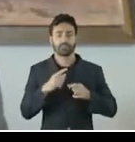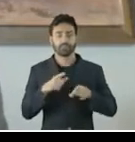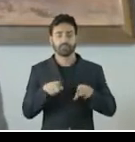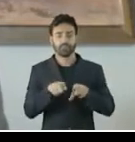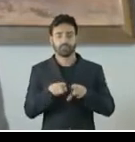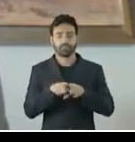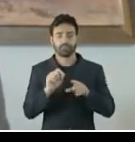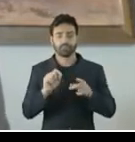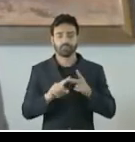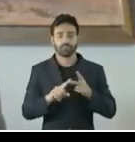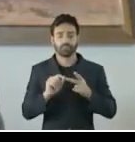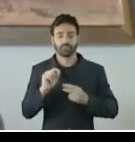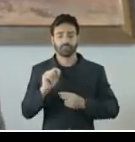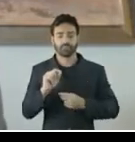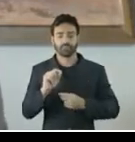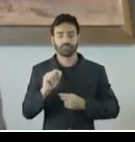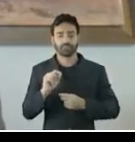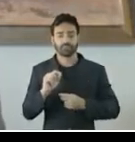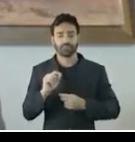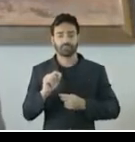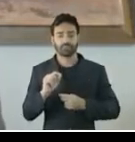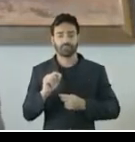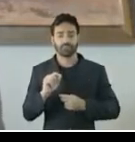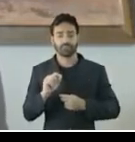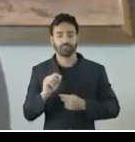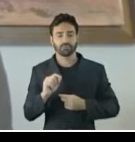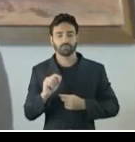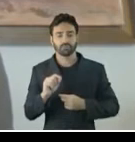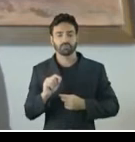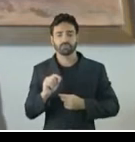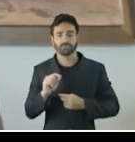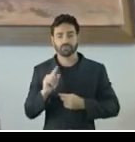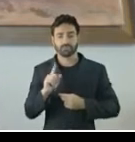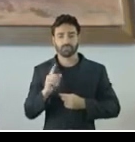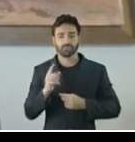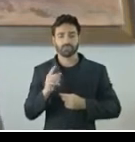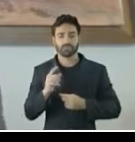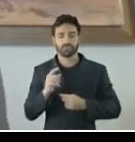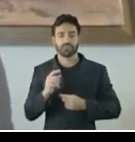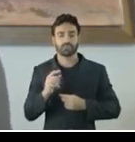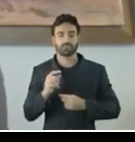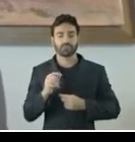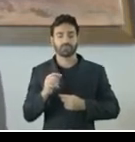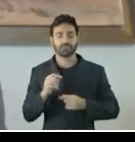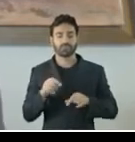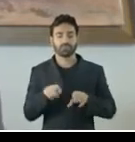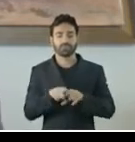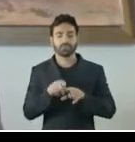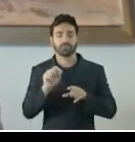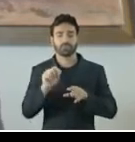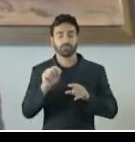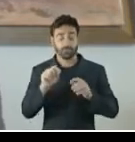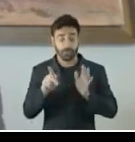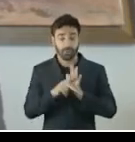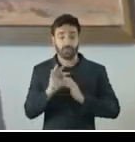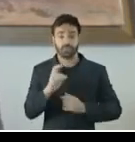critérios de risco, materialidade e relevância, tal como fazemos aqui no Brasil, no Tribunal de Contas da União.